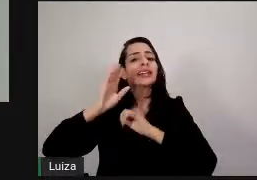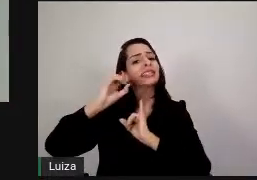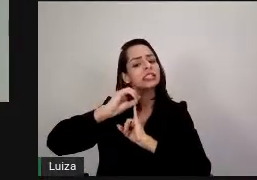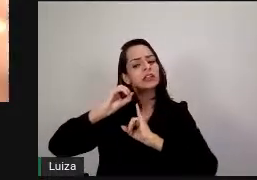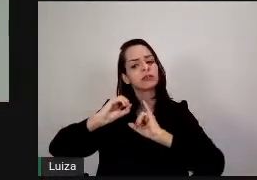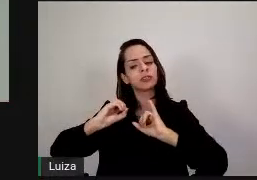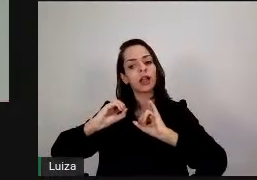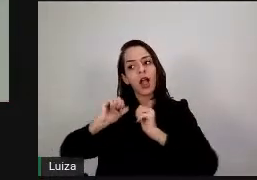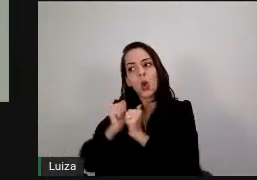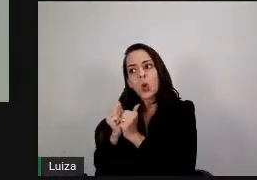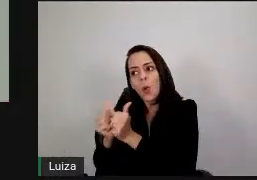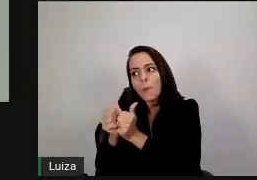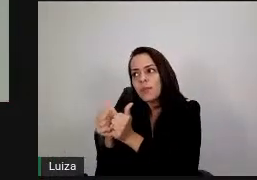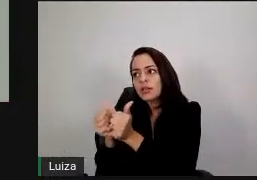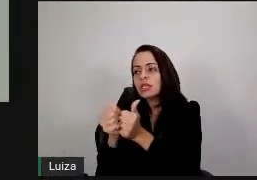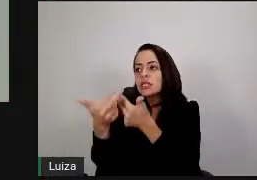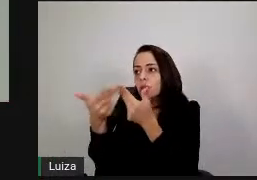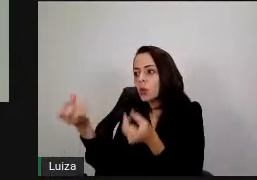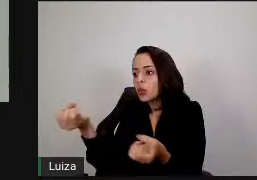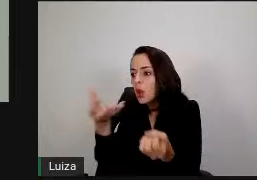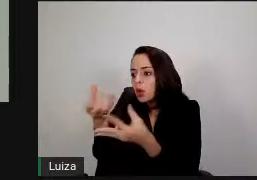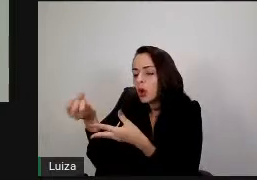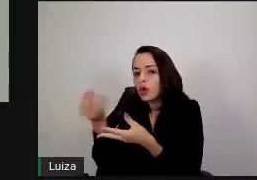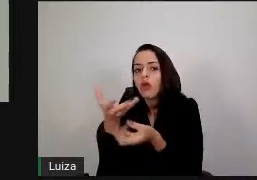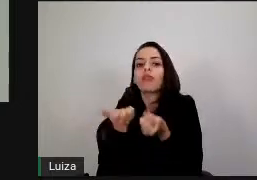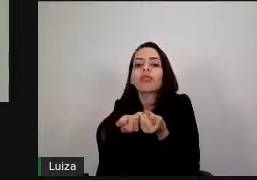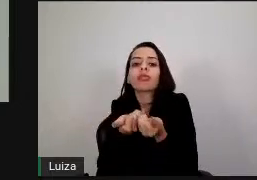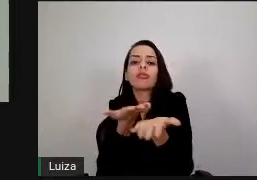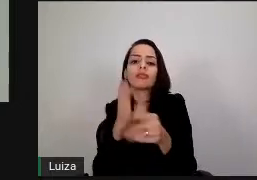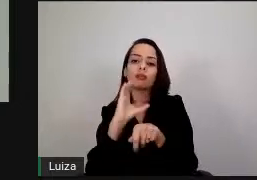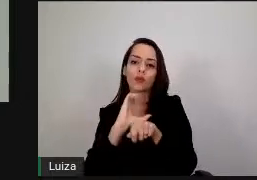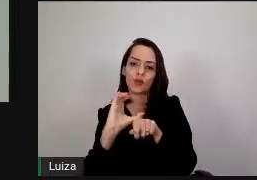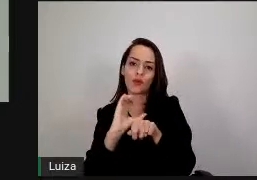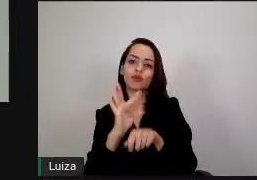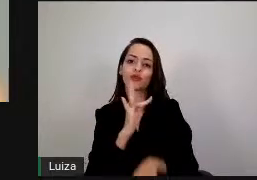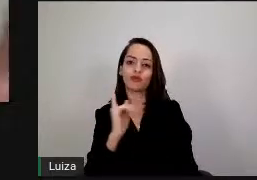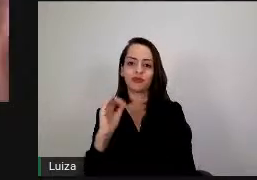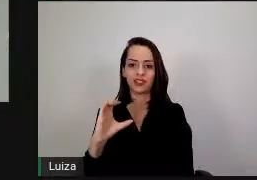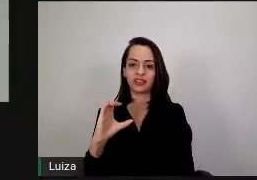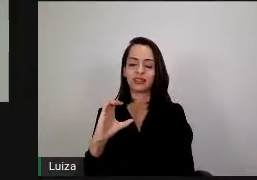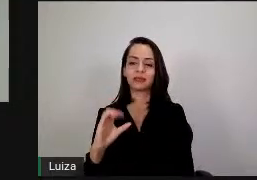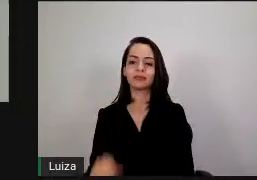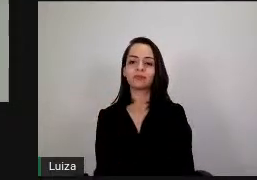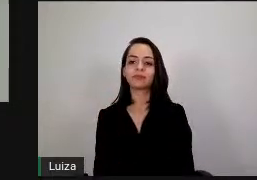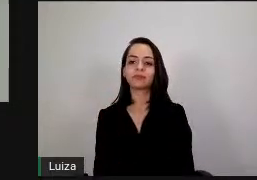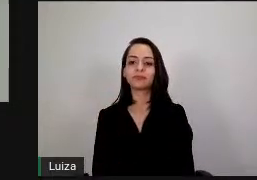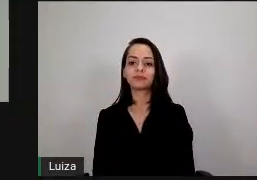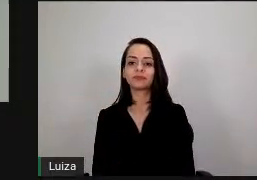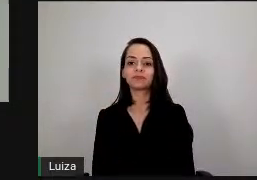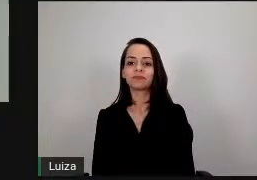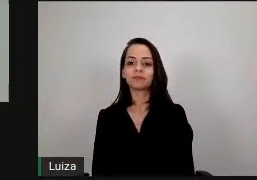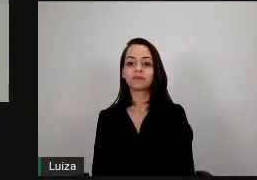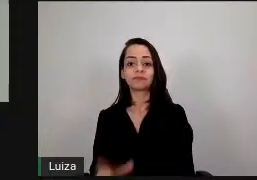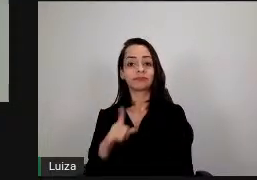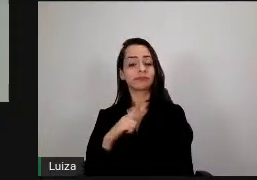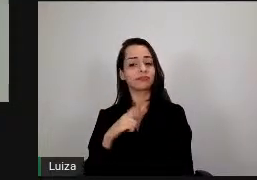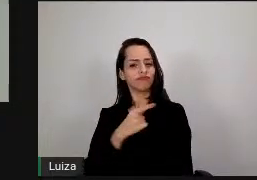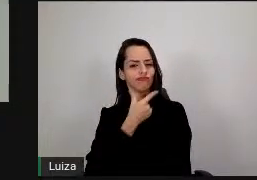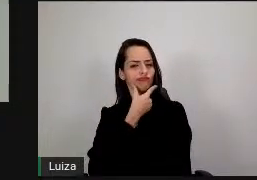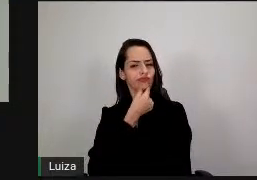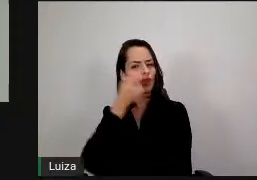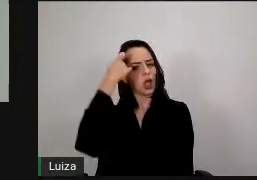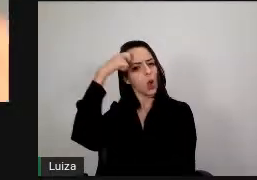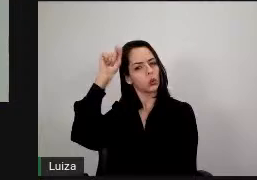acompanhando e ofertando este curso de formação continuada. Como diz aí o nosso grande, grandioso Paulo Freire,